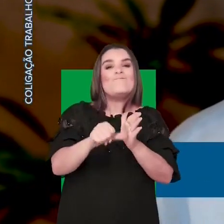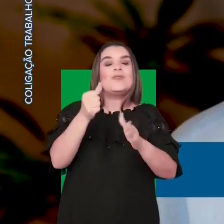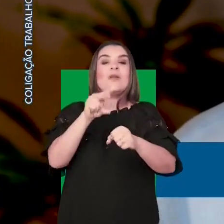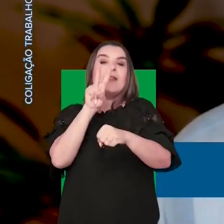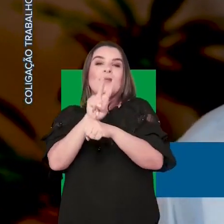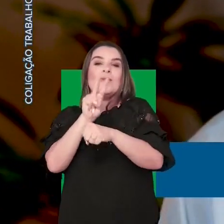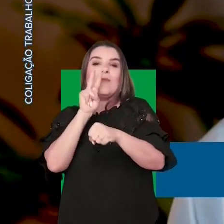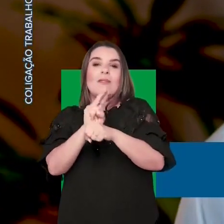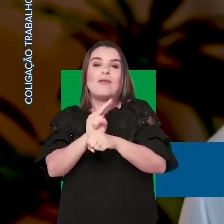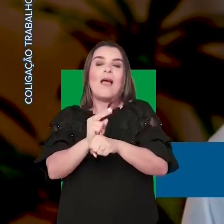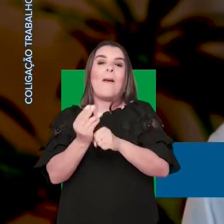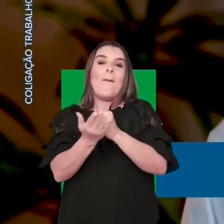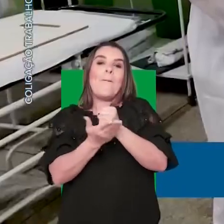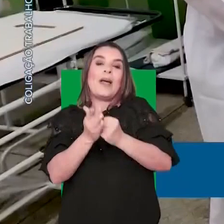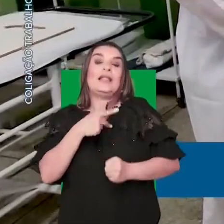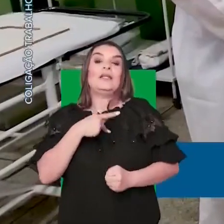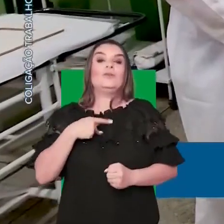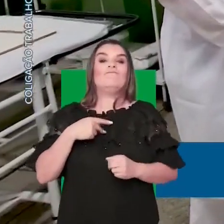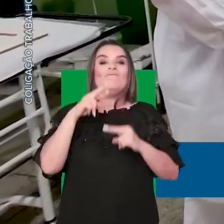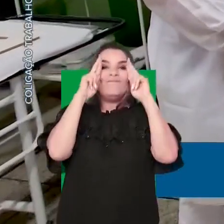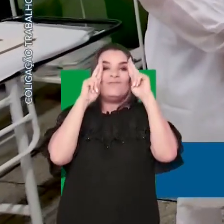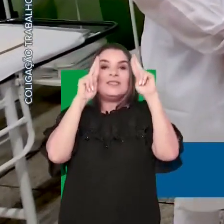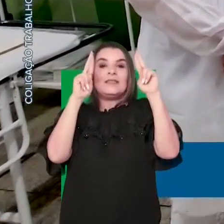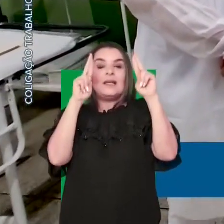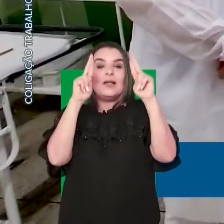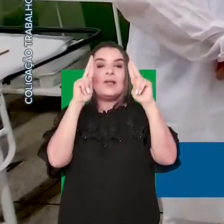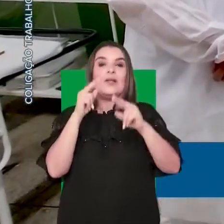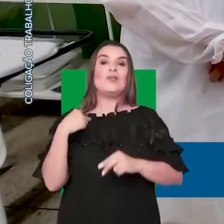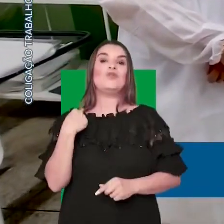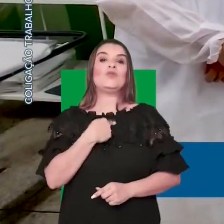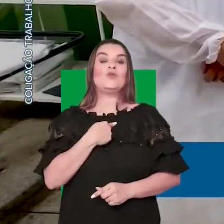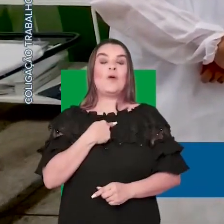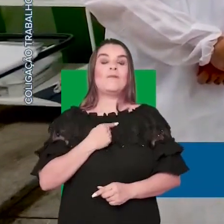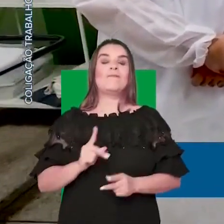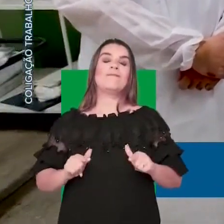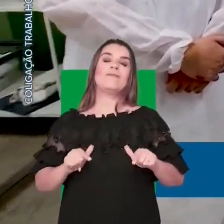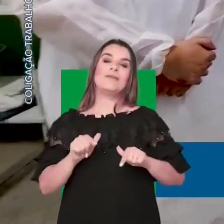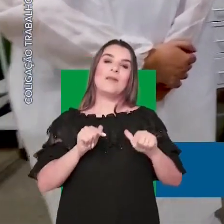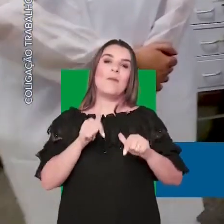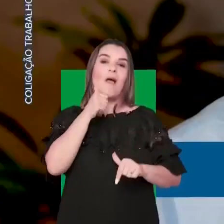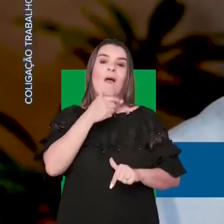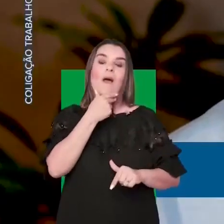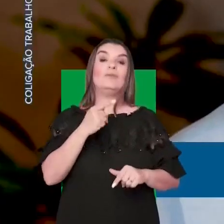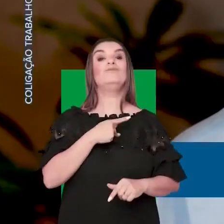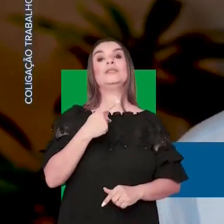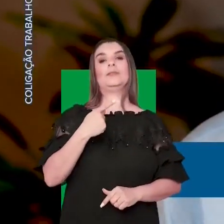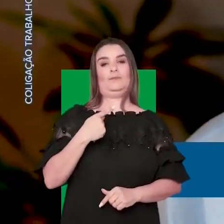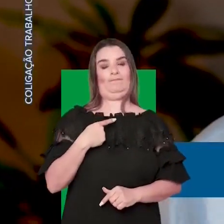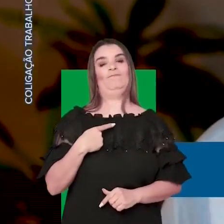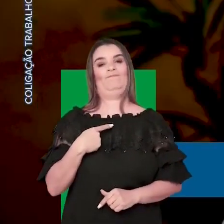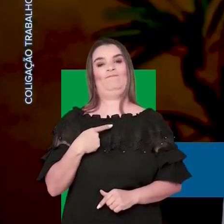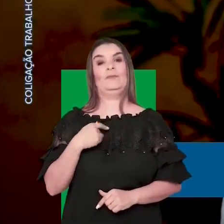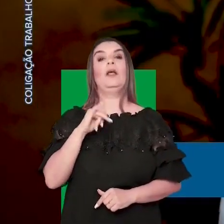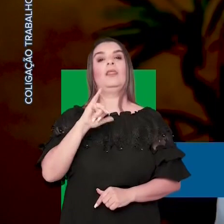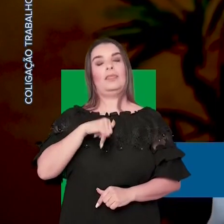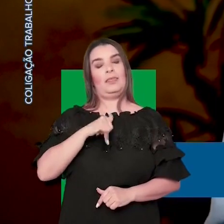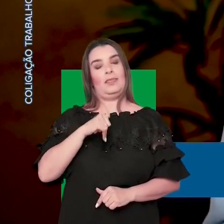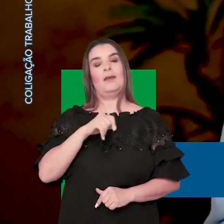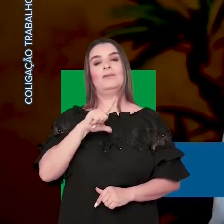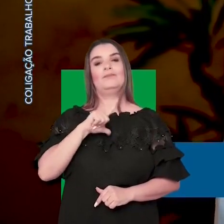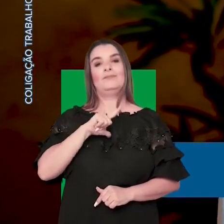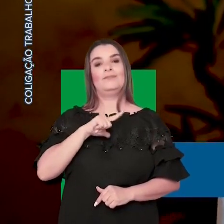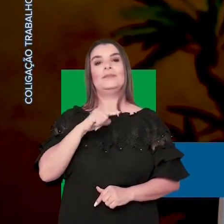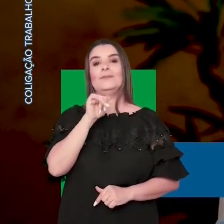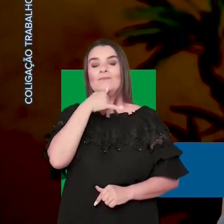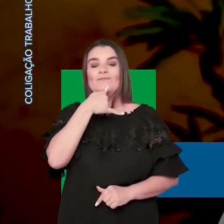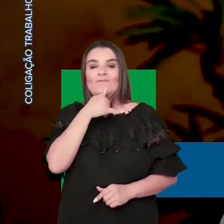em atenção básica. Resultado do empenho dos nossos trabalhadores e trabalhadoras da saúde. Tivemos, sim.